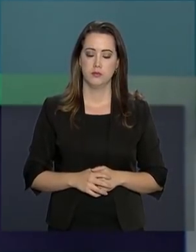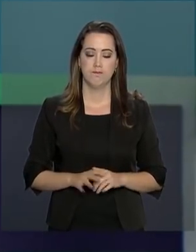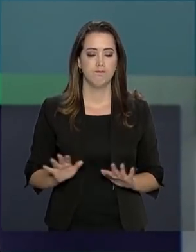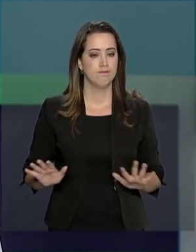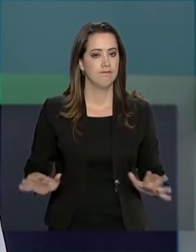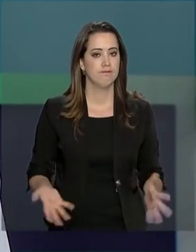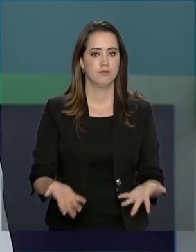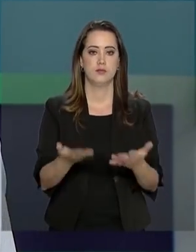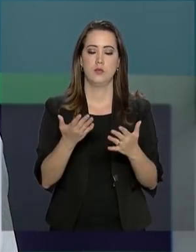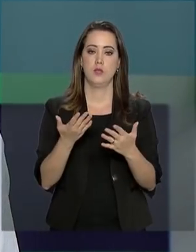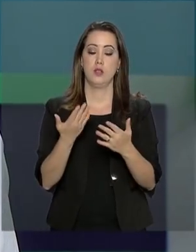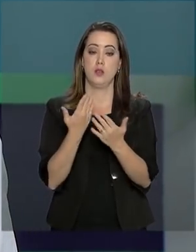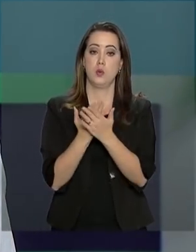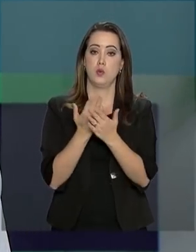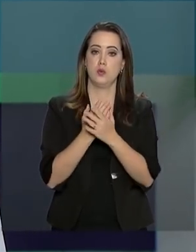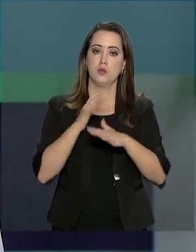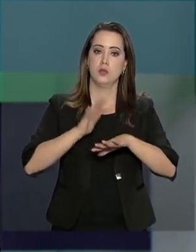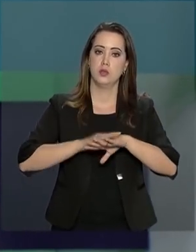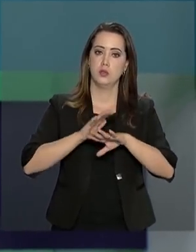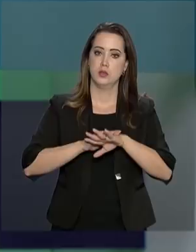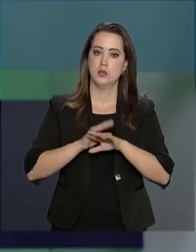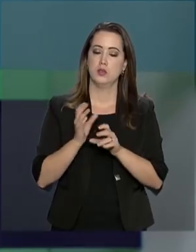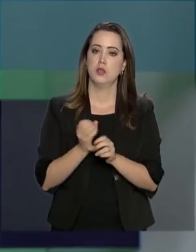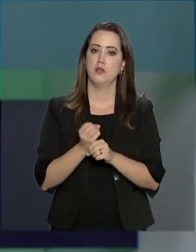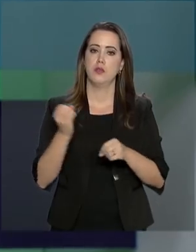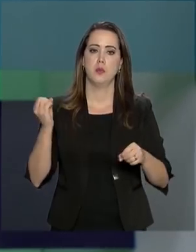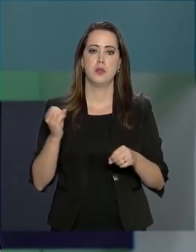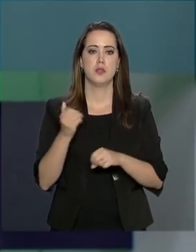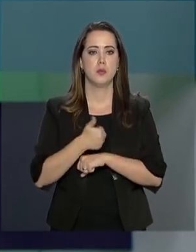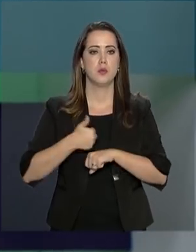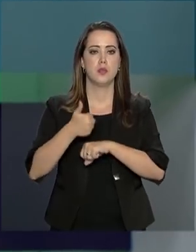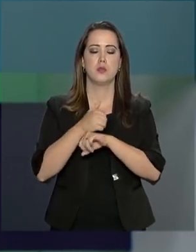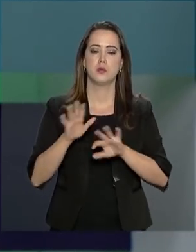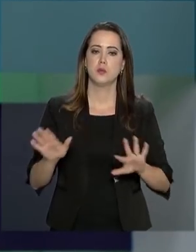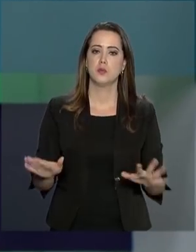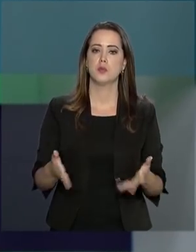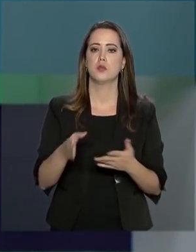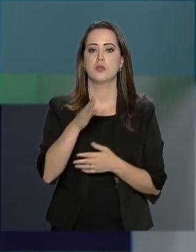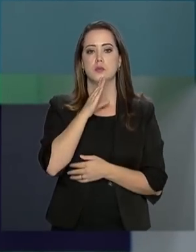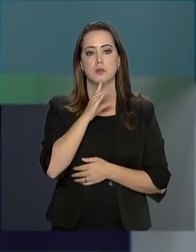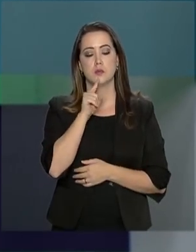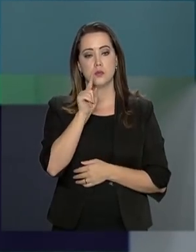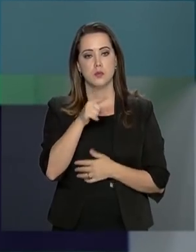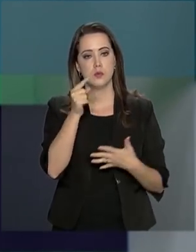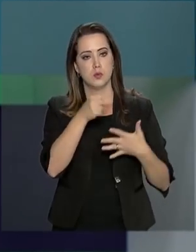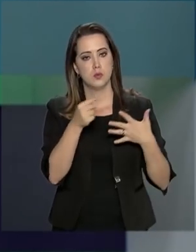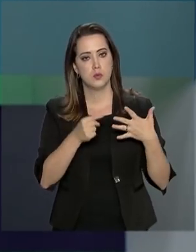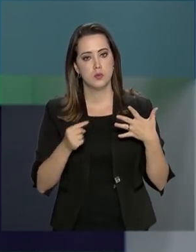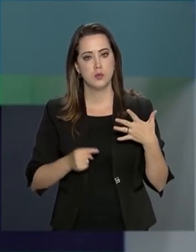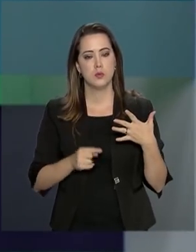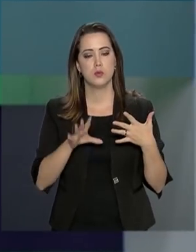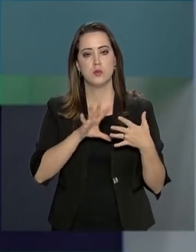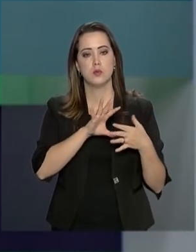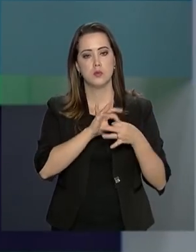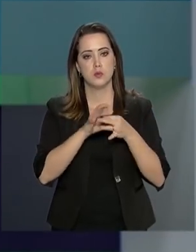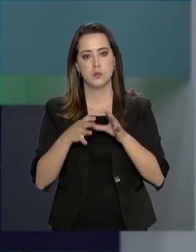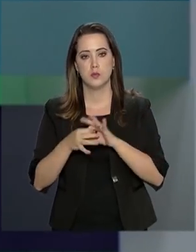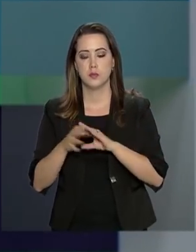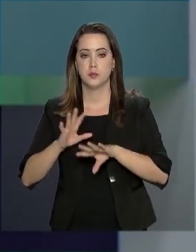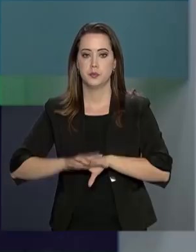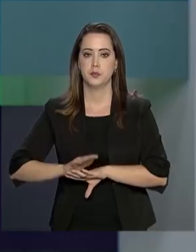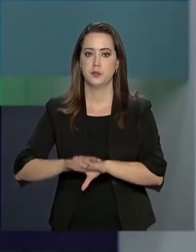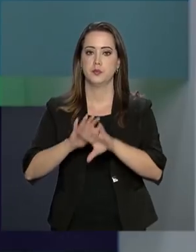Incentivar o estudo de matemática, a formação profissional e promover o conhecimento. São metas da Olimpíada